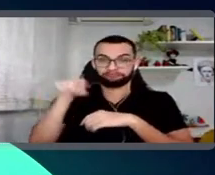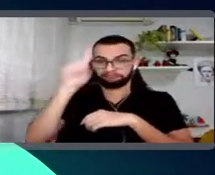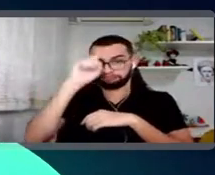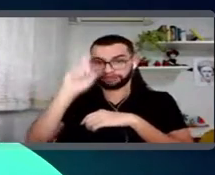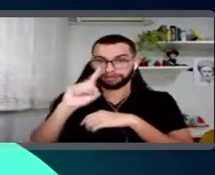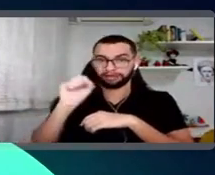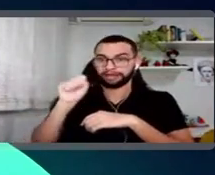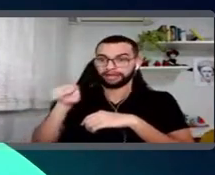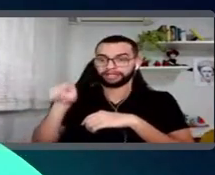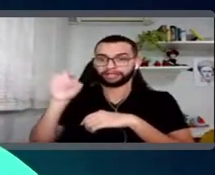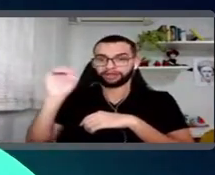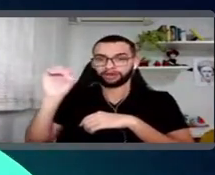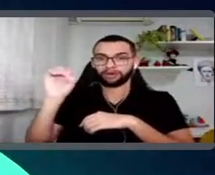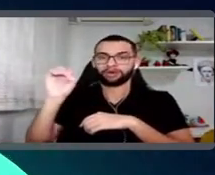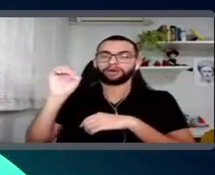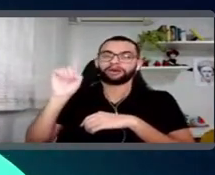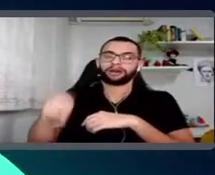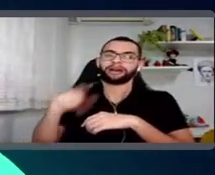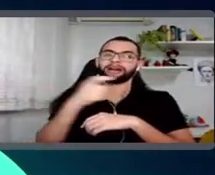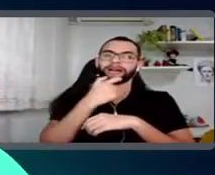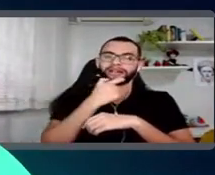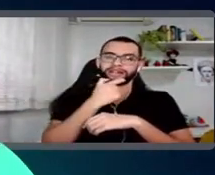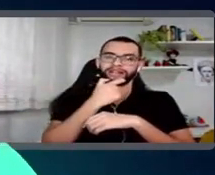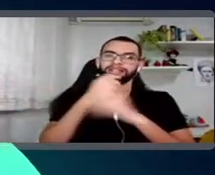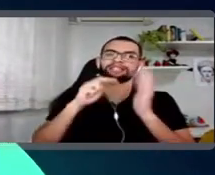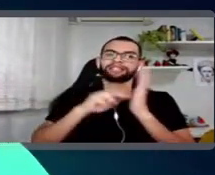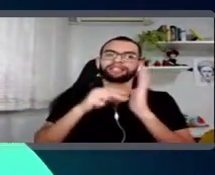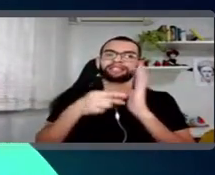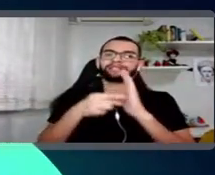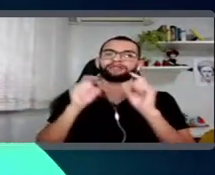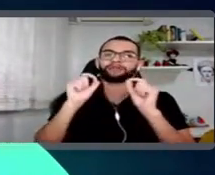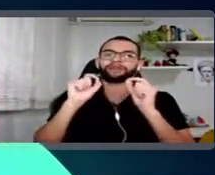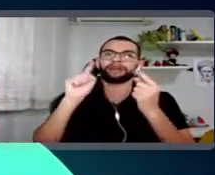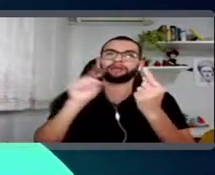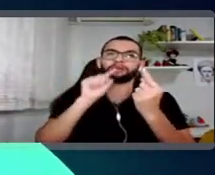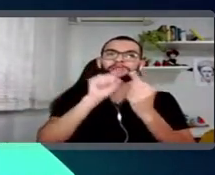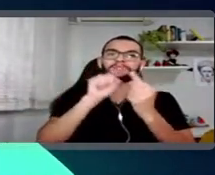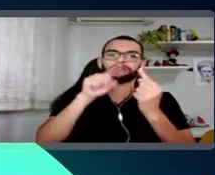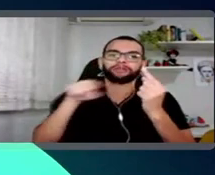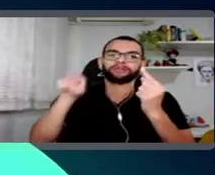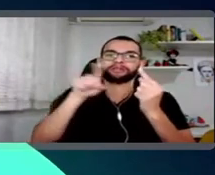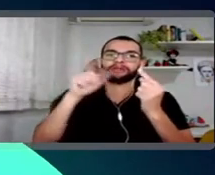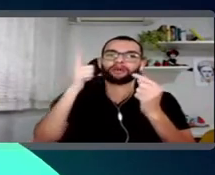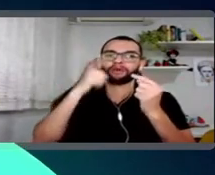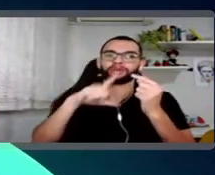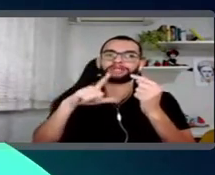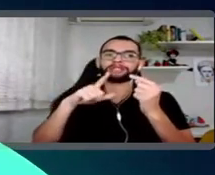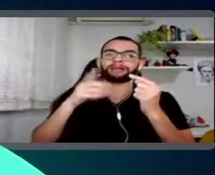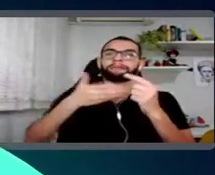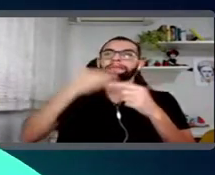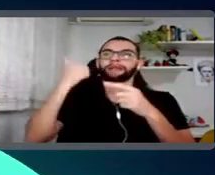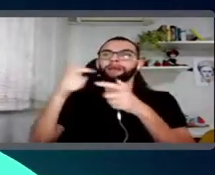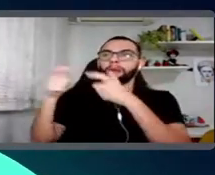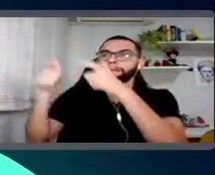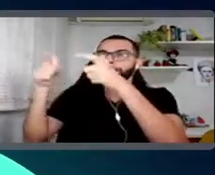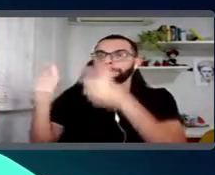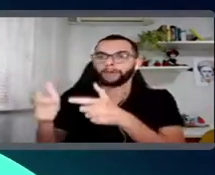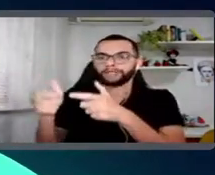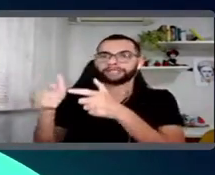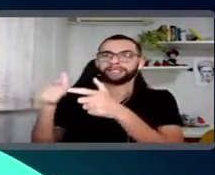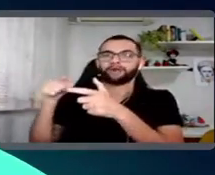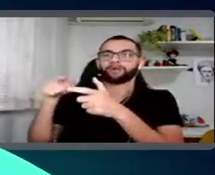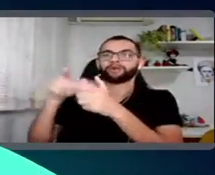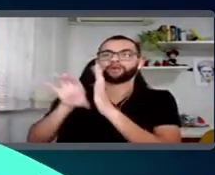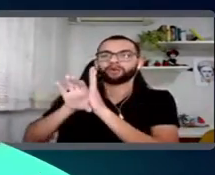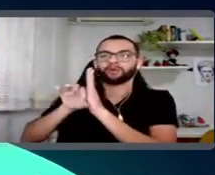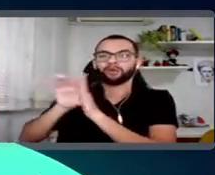sabe, SEO é um acrônimo de Search Engine Optimization. Na verdade, o objetivo é você conseguir melhores posições dentro do Google na parte não